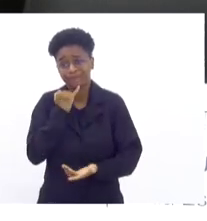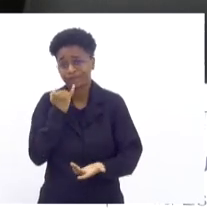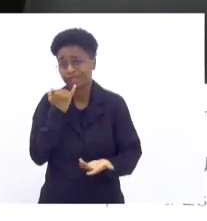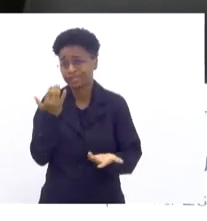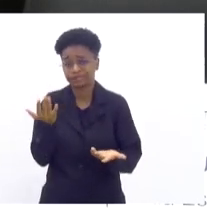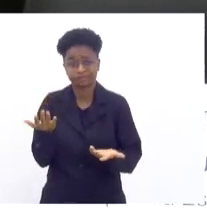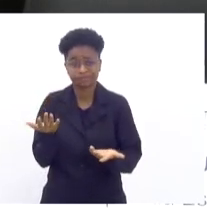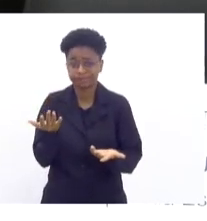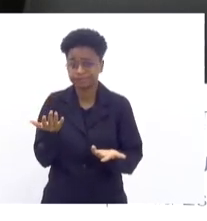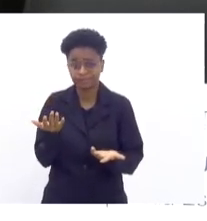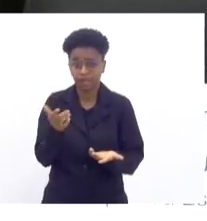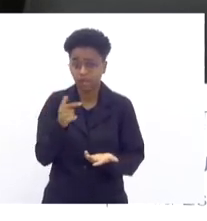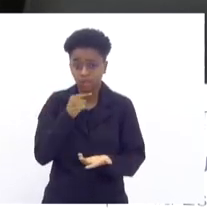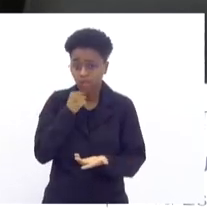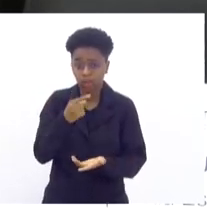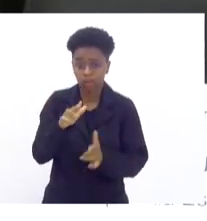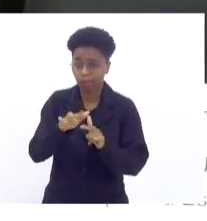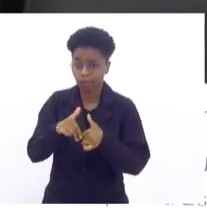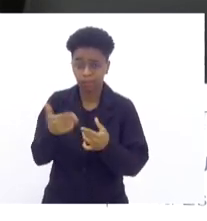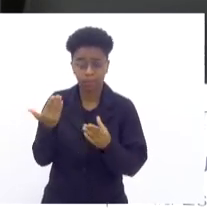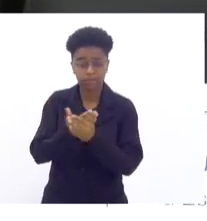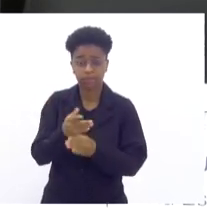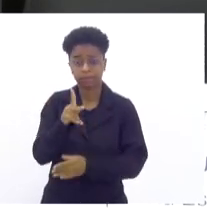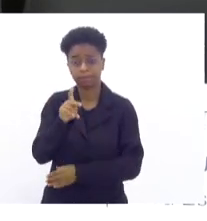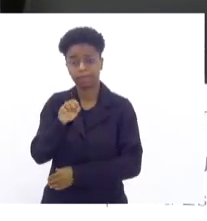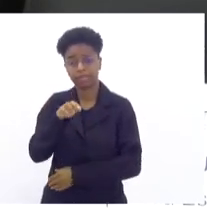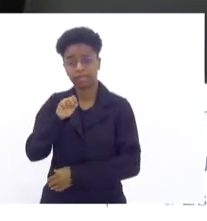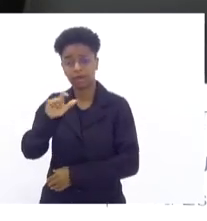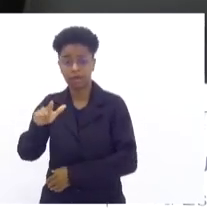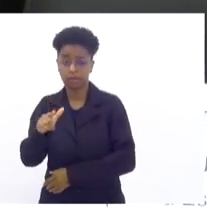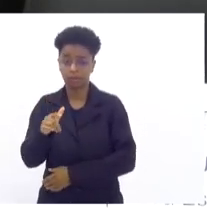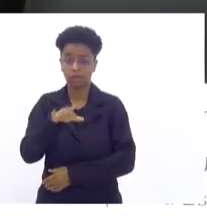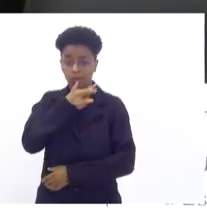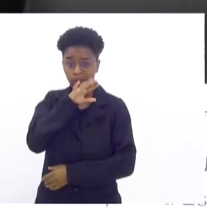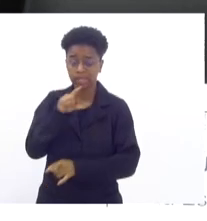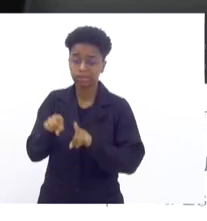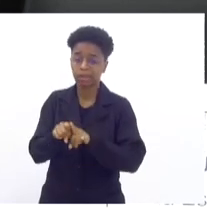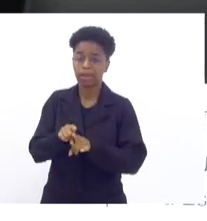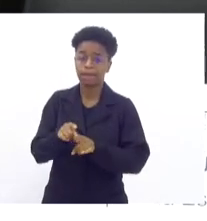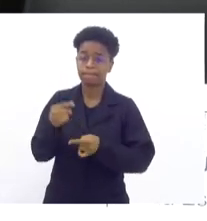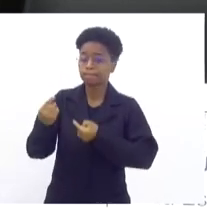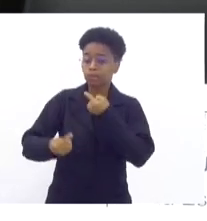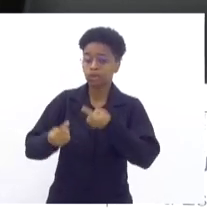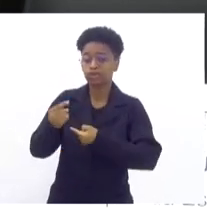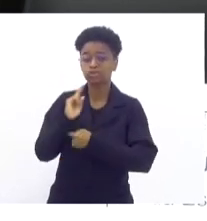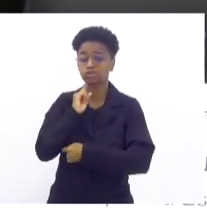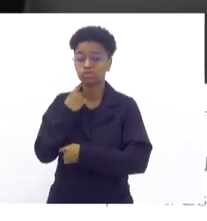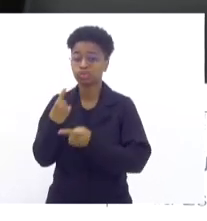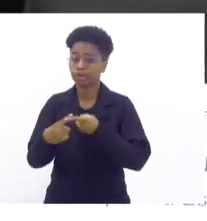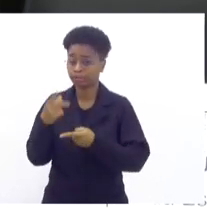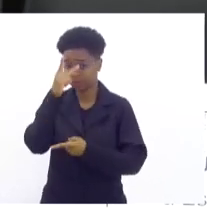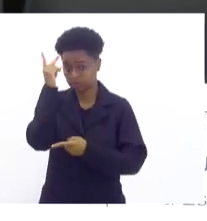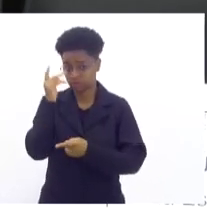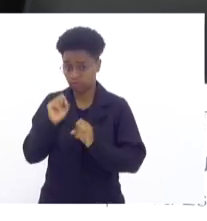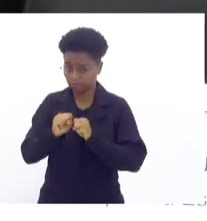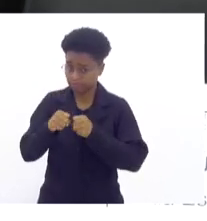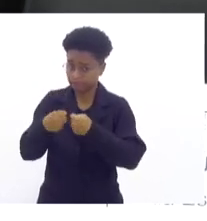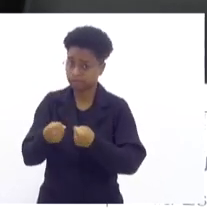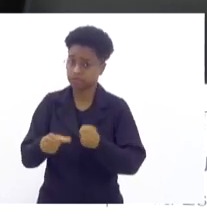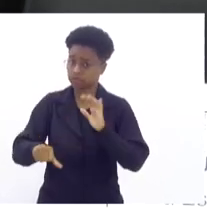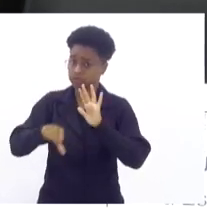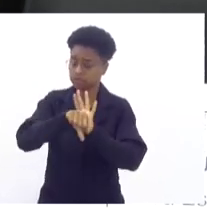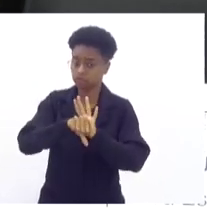por um código de processo penal falido, está amarrada por uma política suja, porque quem usa a política para defender o criminoso